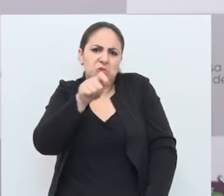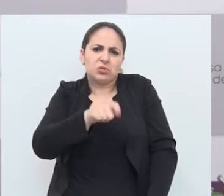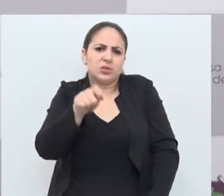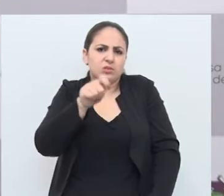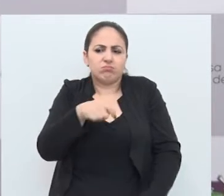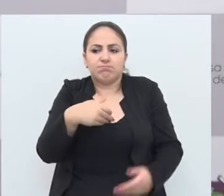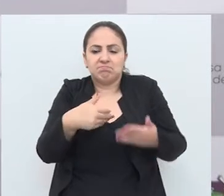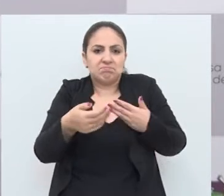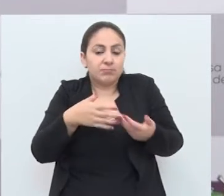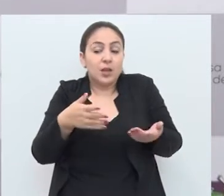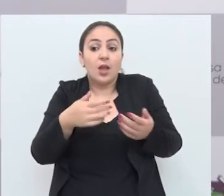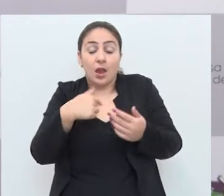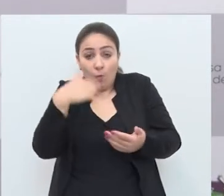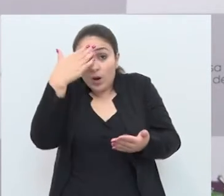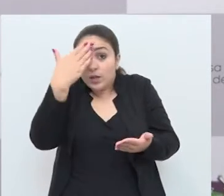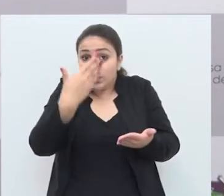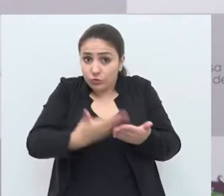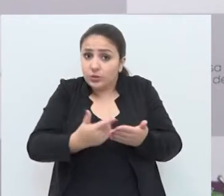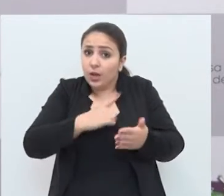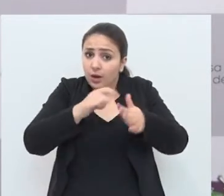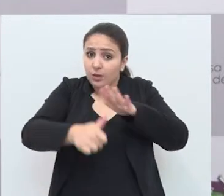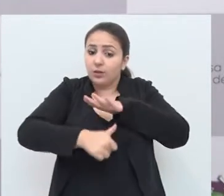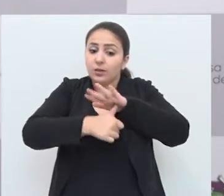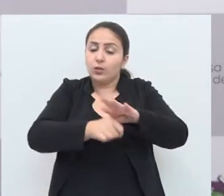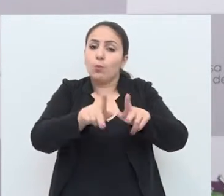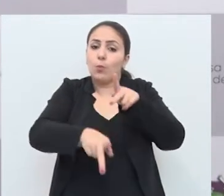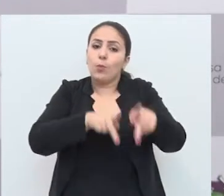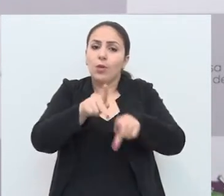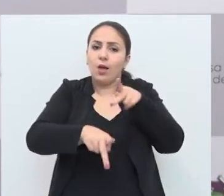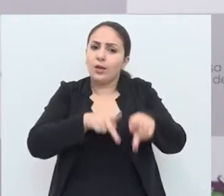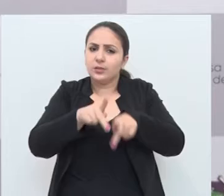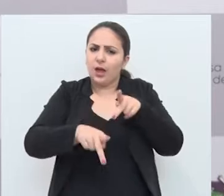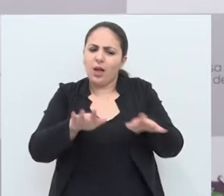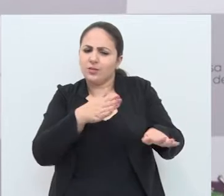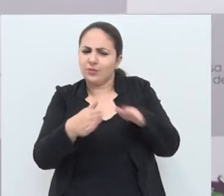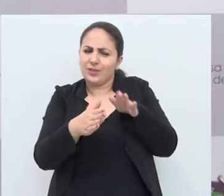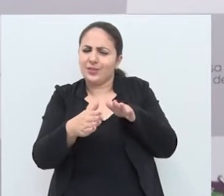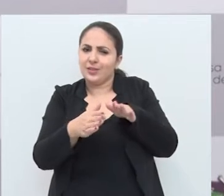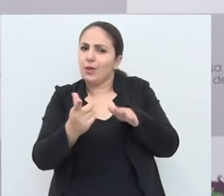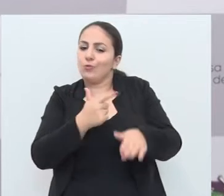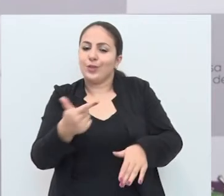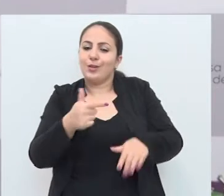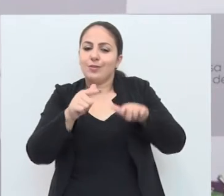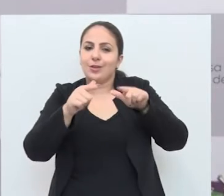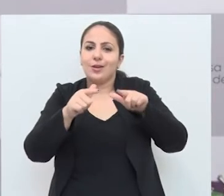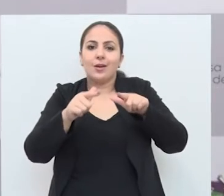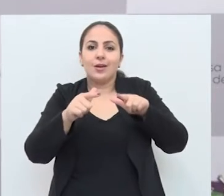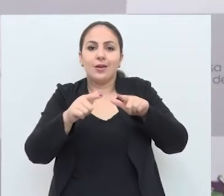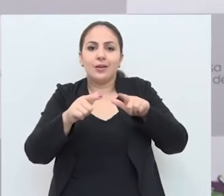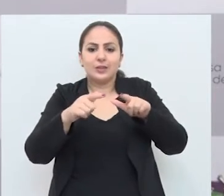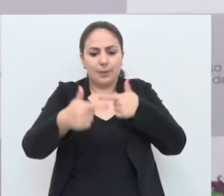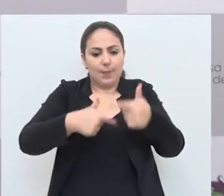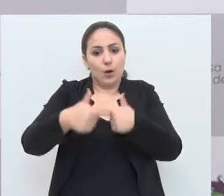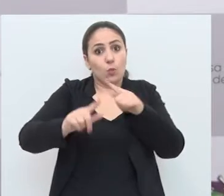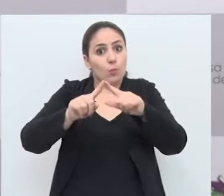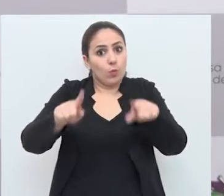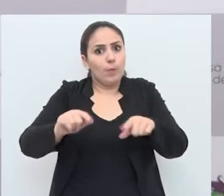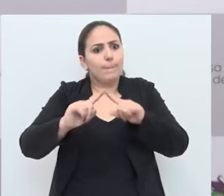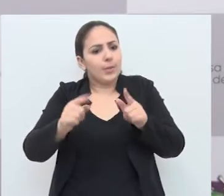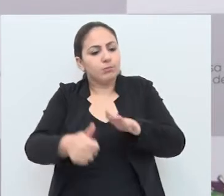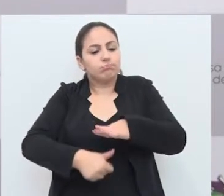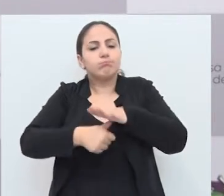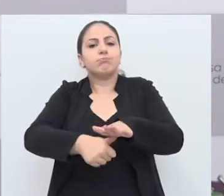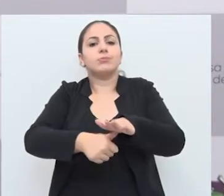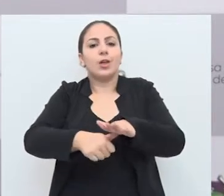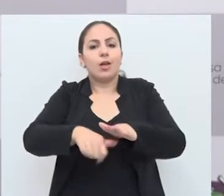de alguma associação, enfim. E eu creio que existem lideranças populares que, muito embora não tenham exercido um cargo público, tenham assumido posições de